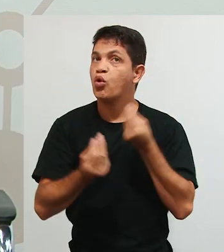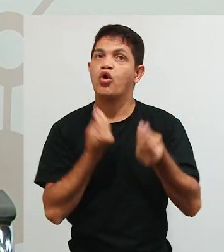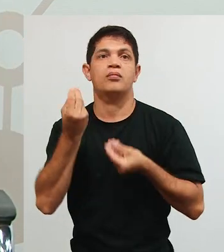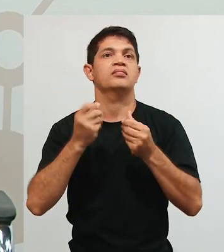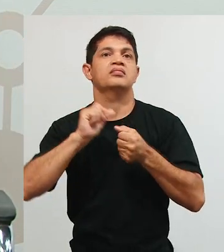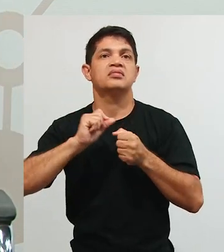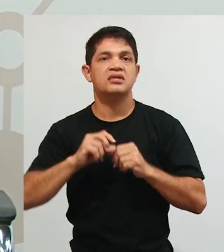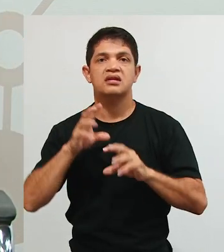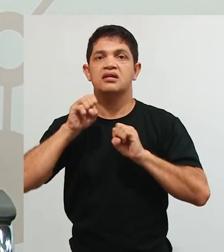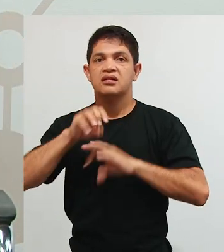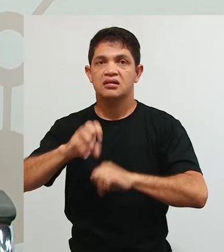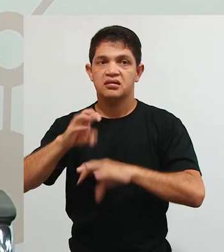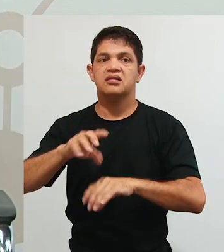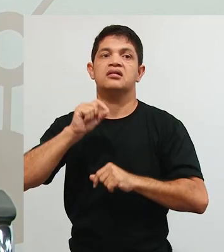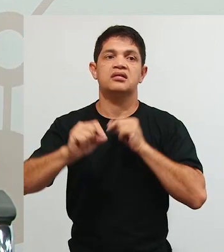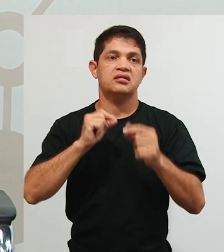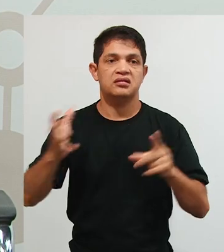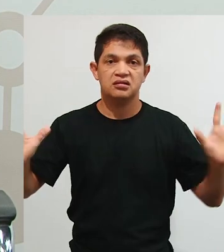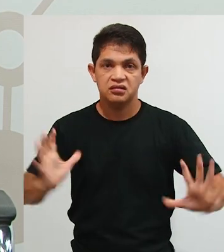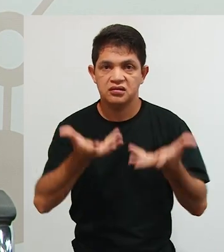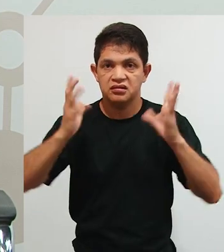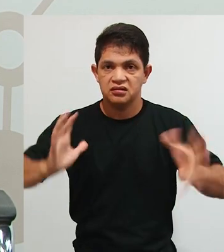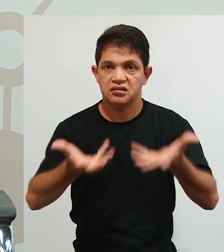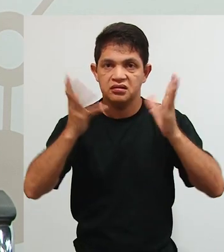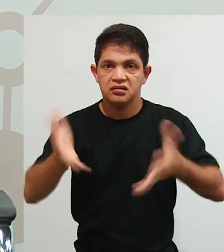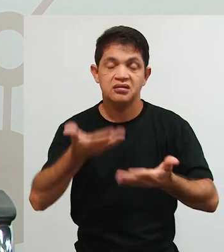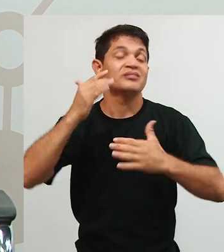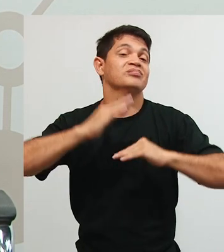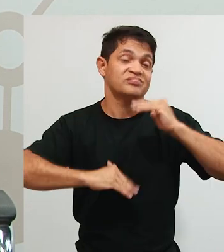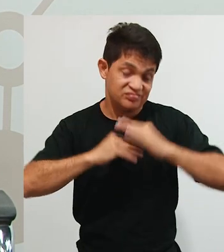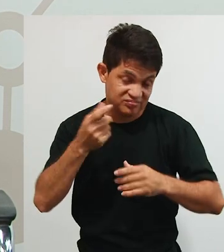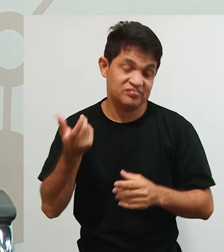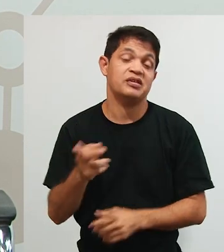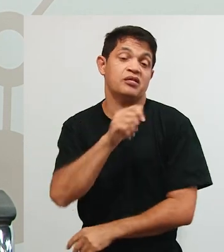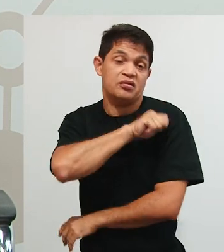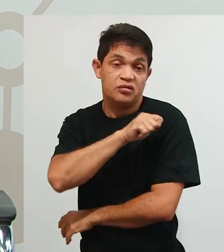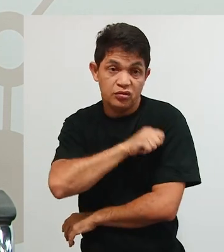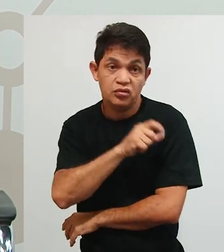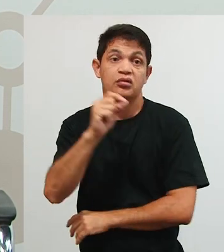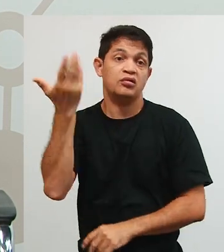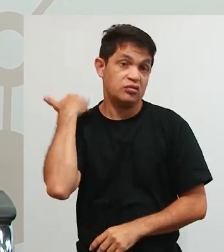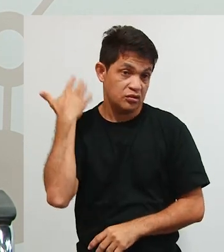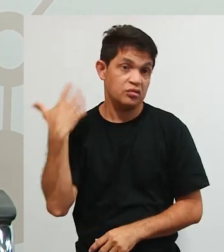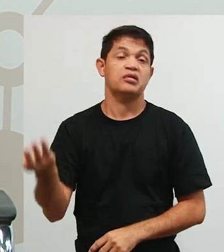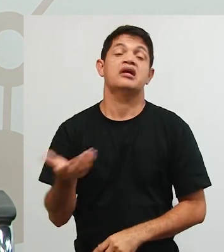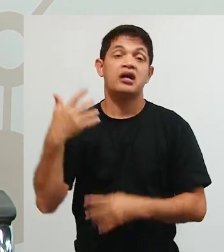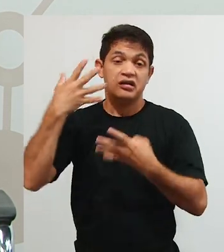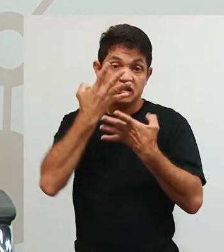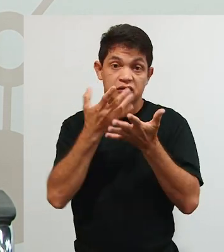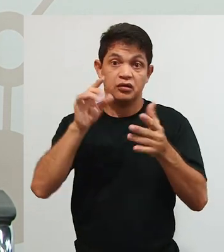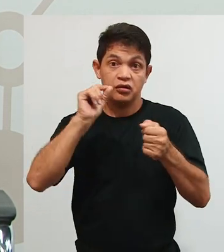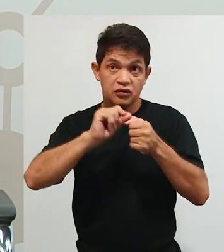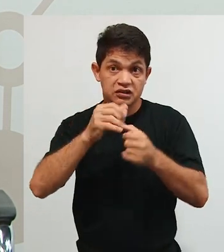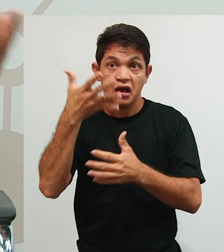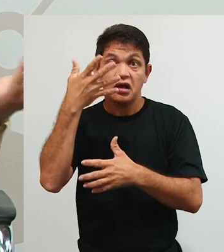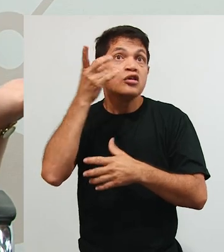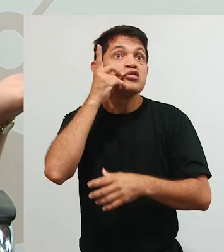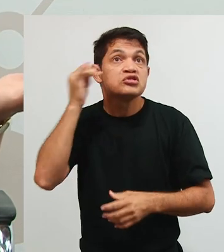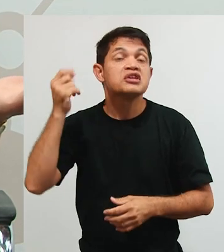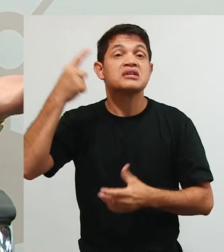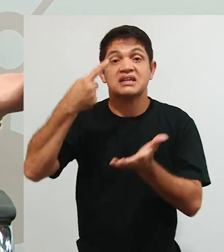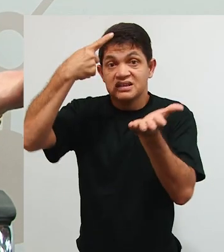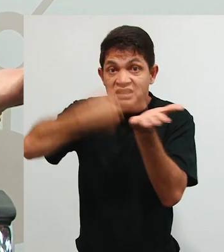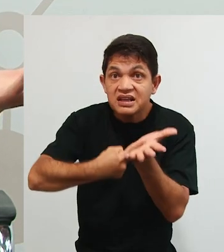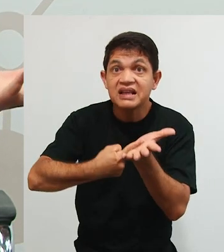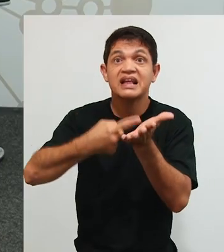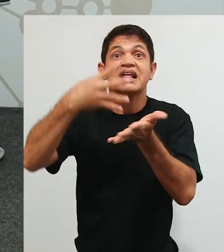é... Eu me recordo que quando eu estudei, eu estudava, tinha o dia da tabuada. Você lembra, professora? Não sei se na